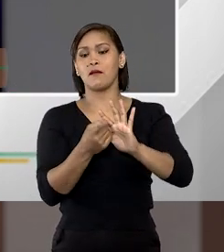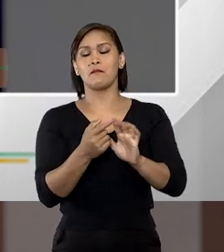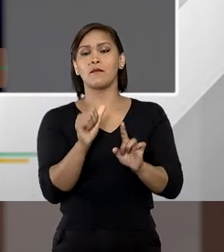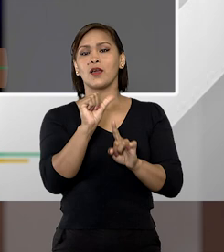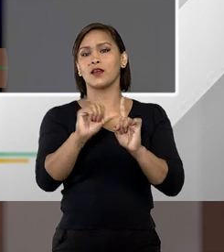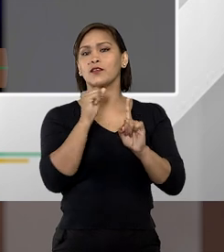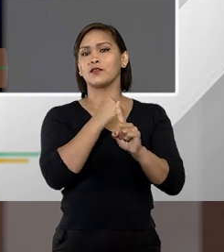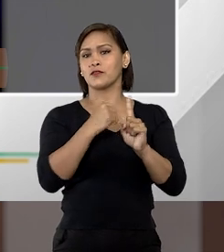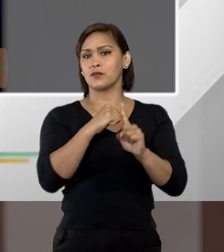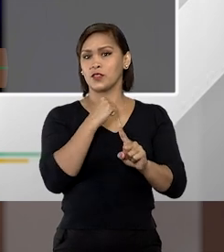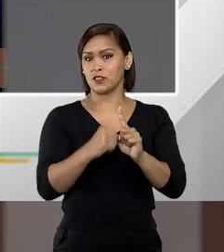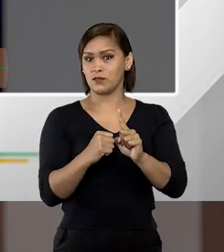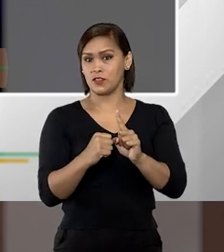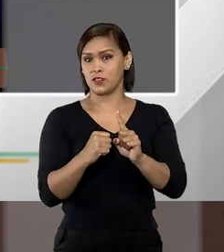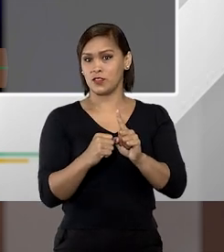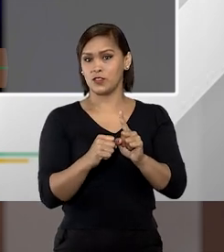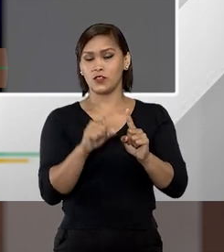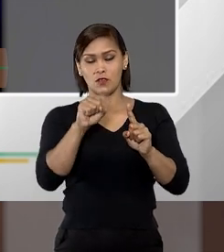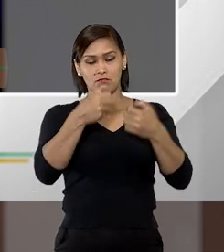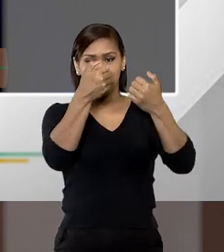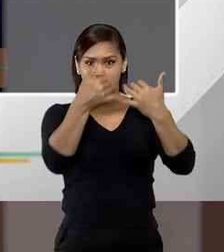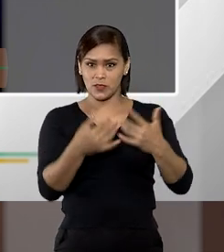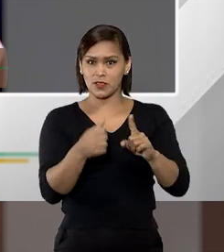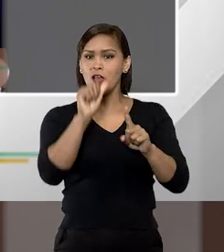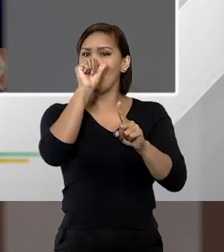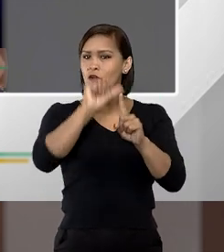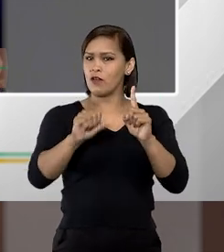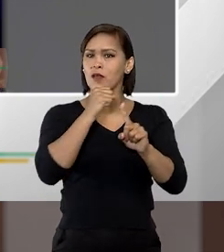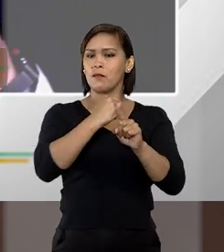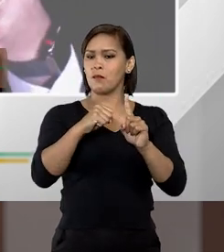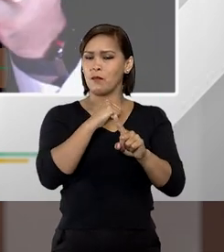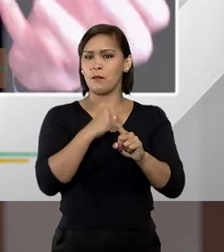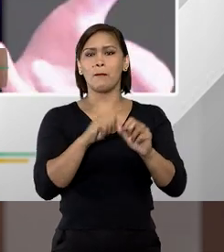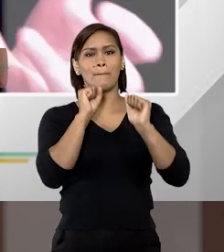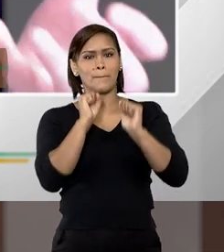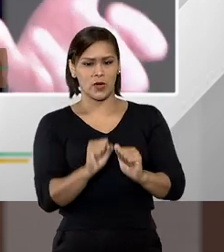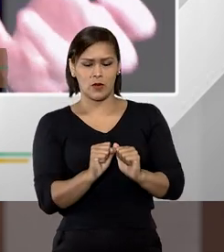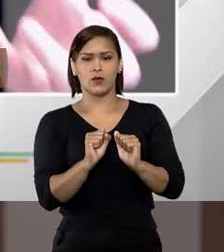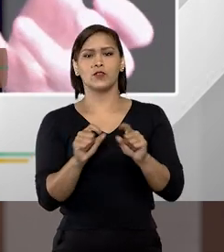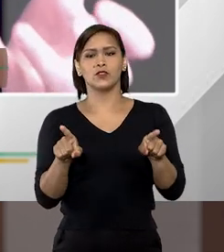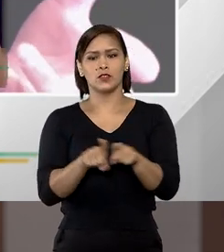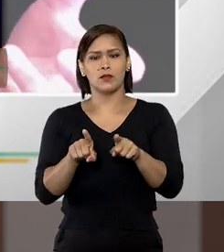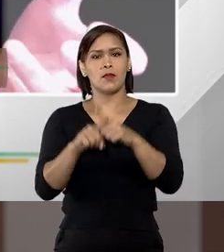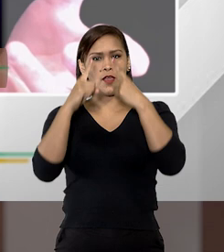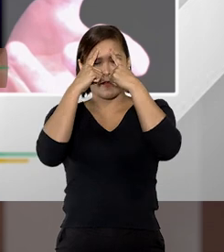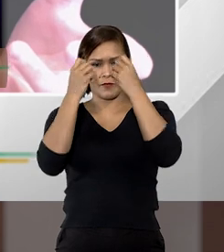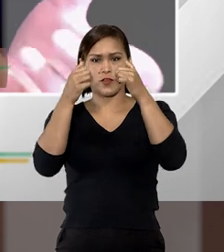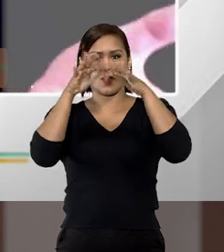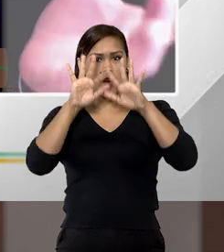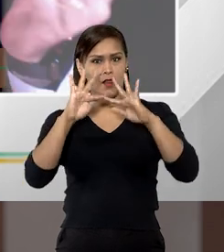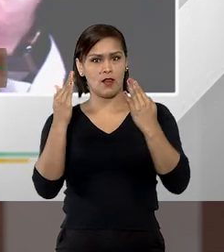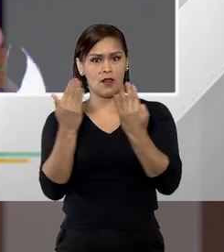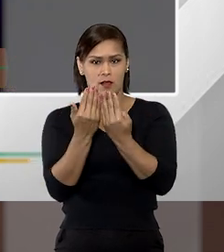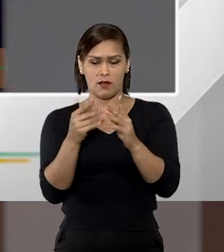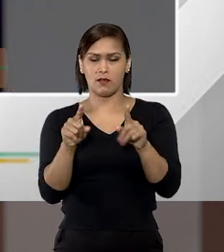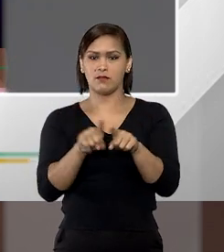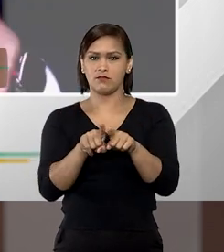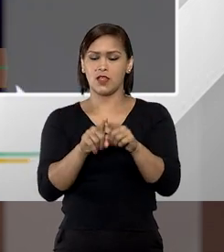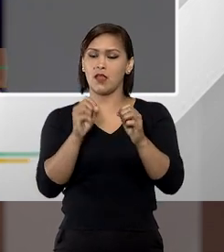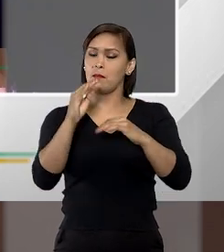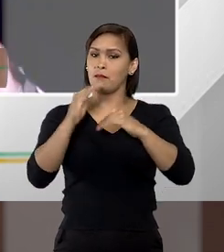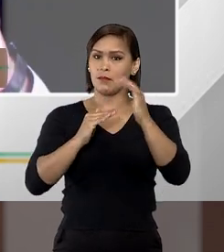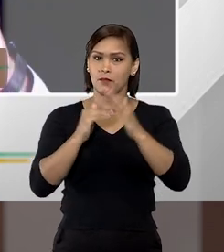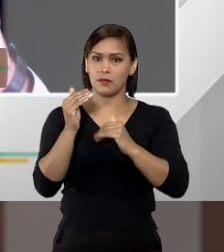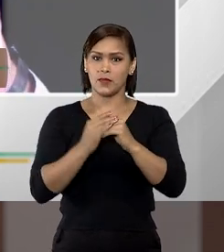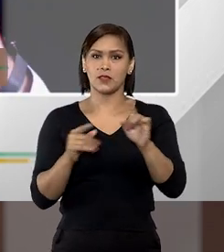feminicídio? Bem, o feminicídio, ele pode ser tanto uma modalidade de violência doméstica, como também ele pode ser